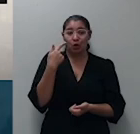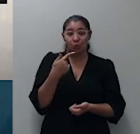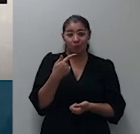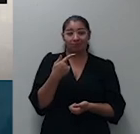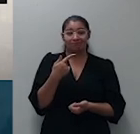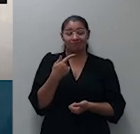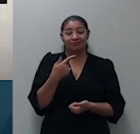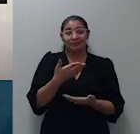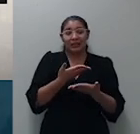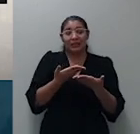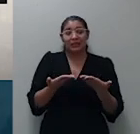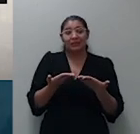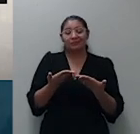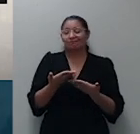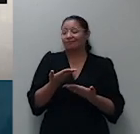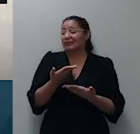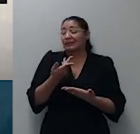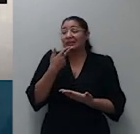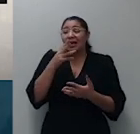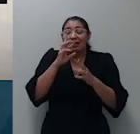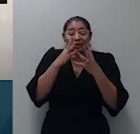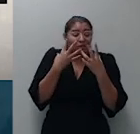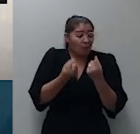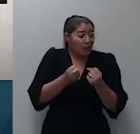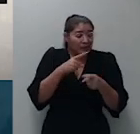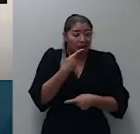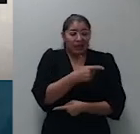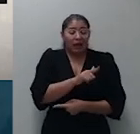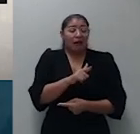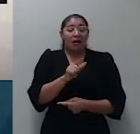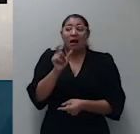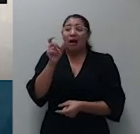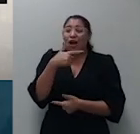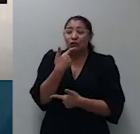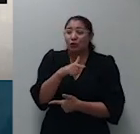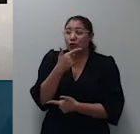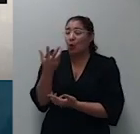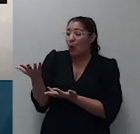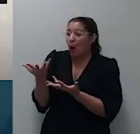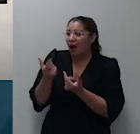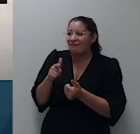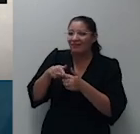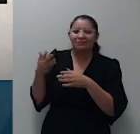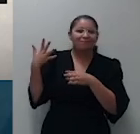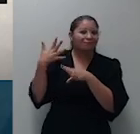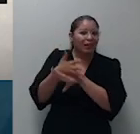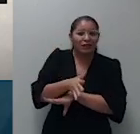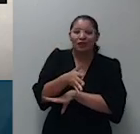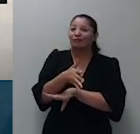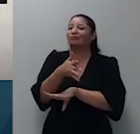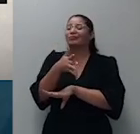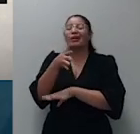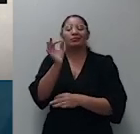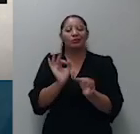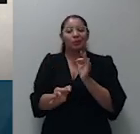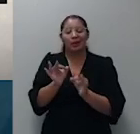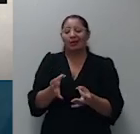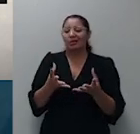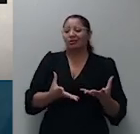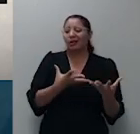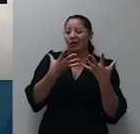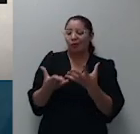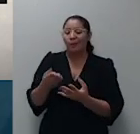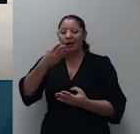inconformados ambas as partes recorreram tendo a grande tribunal de justiça de Santa Catarina dado provimento à apelação de Júlio Sérgio